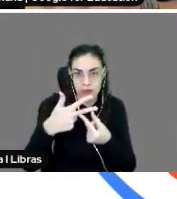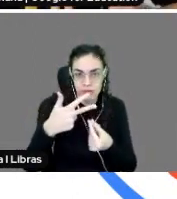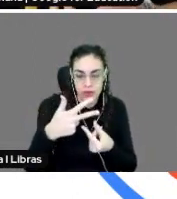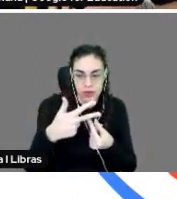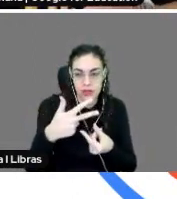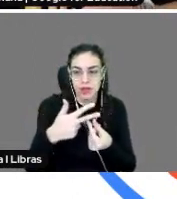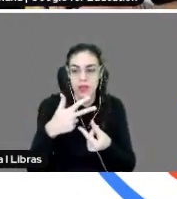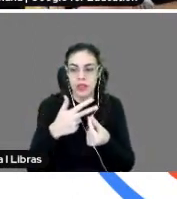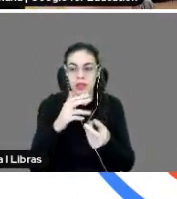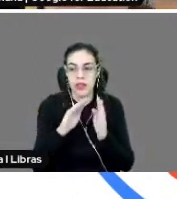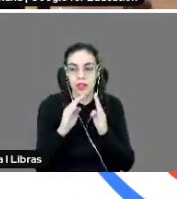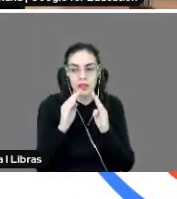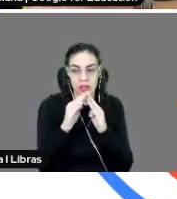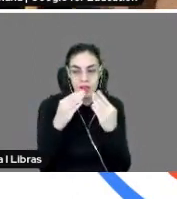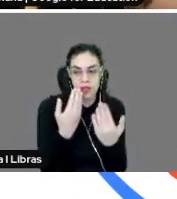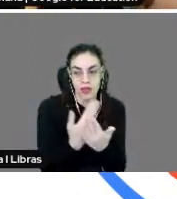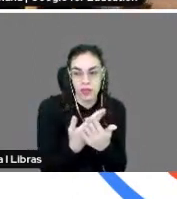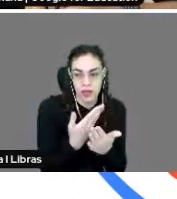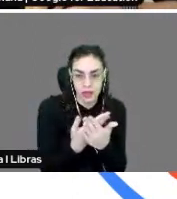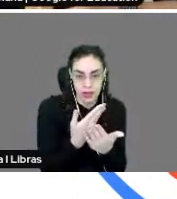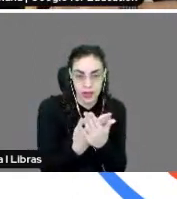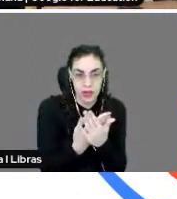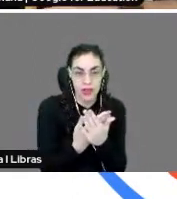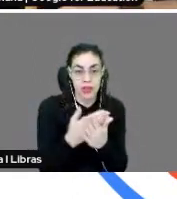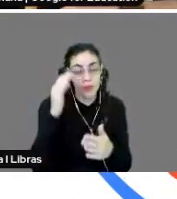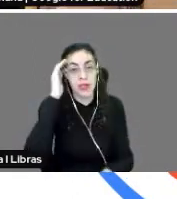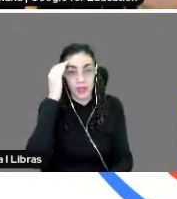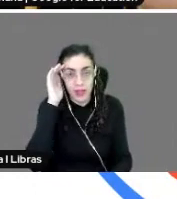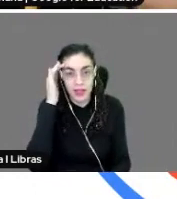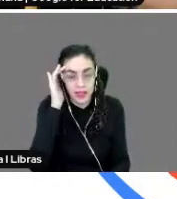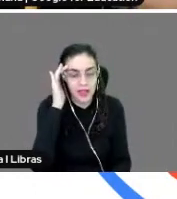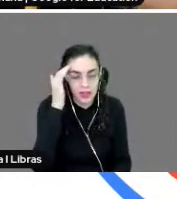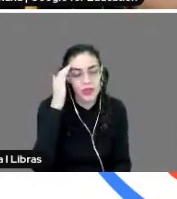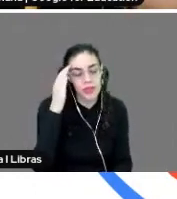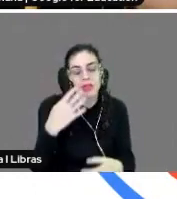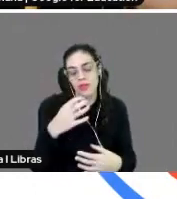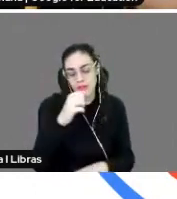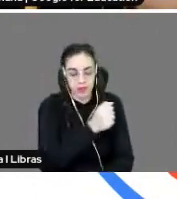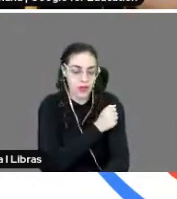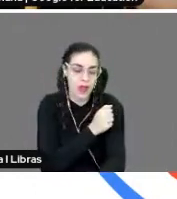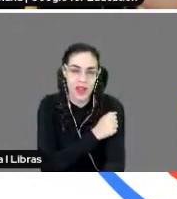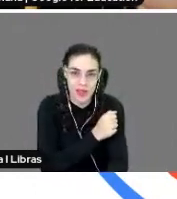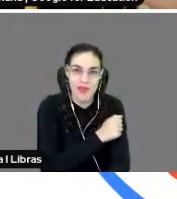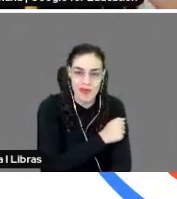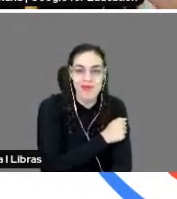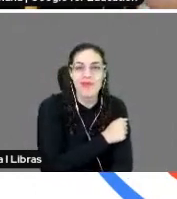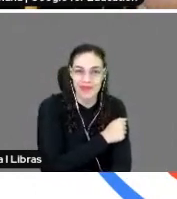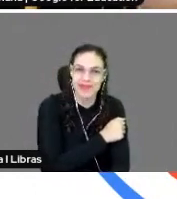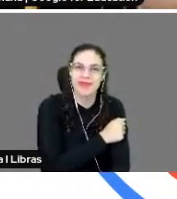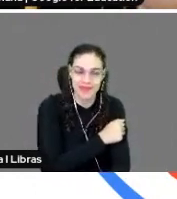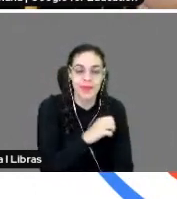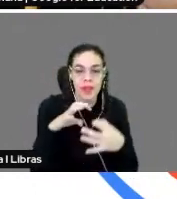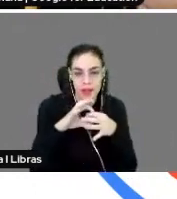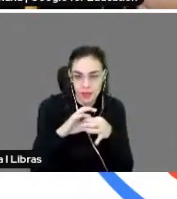analisar dados para ter um melhor entendimento sobre o engajamento do aluno. E isso também permite que os